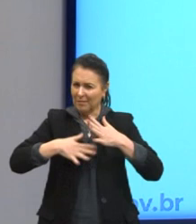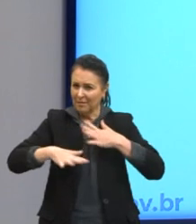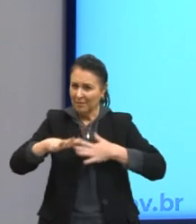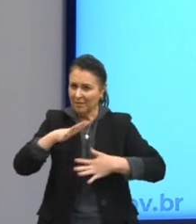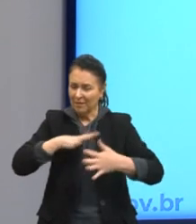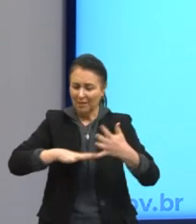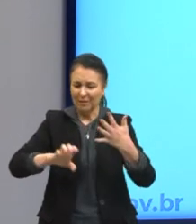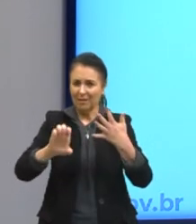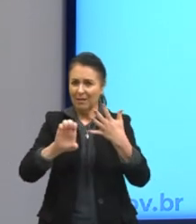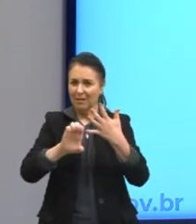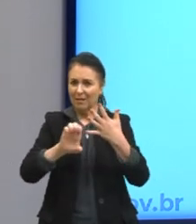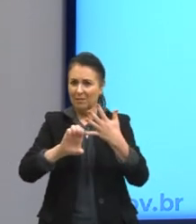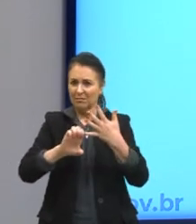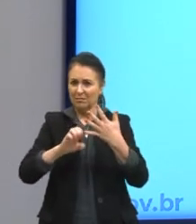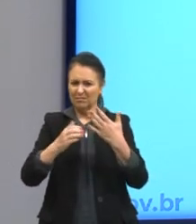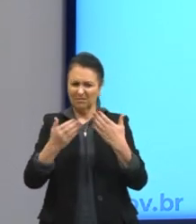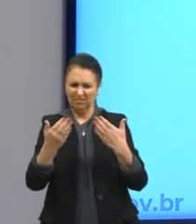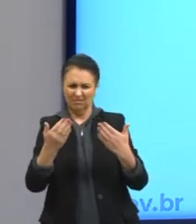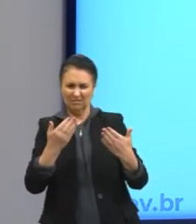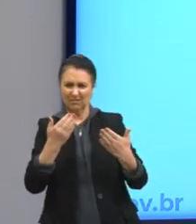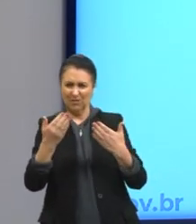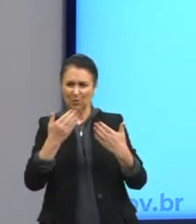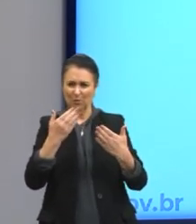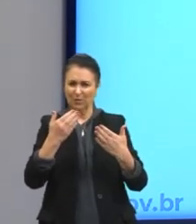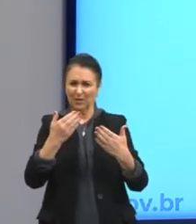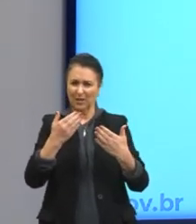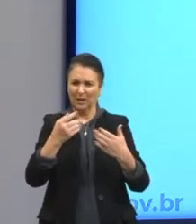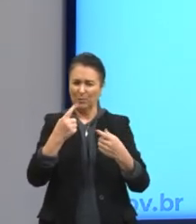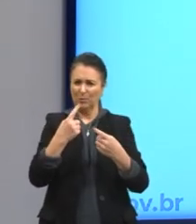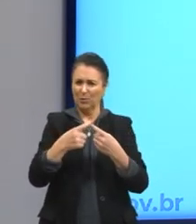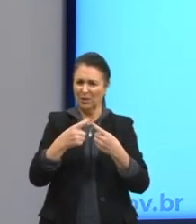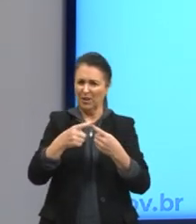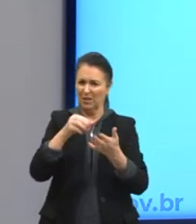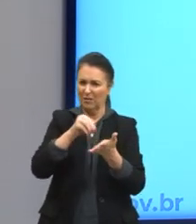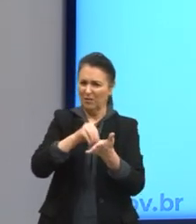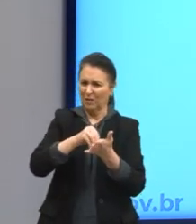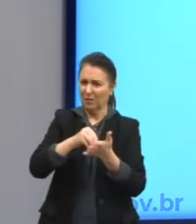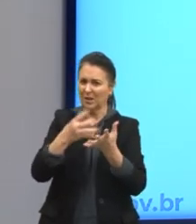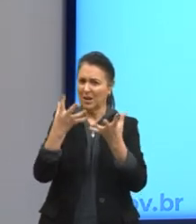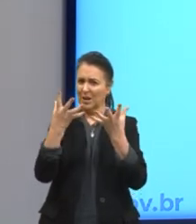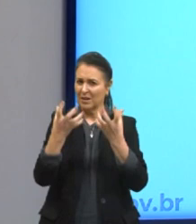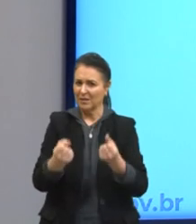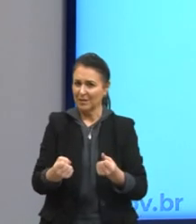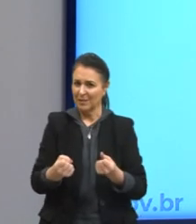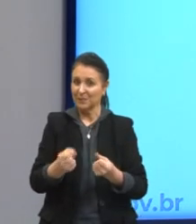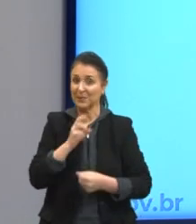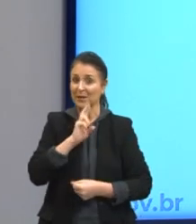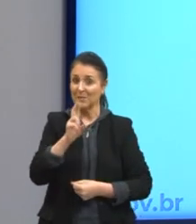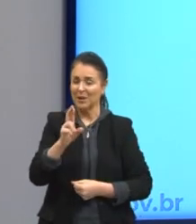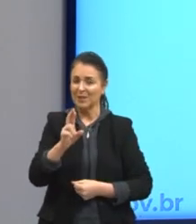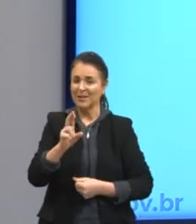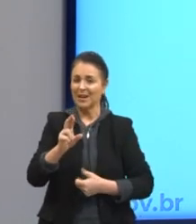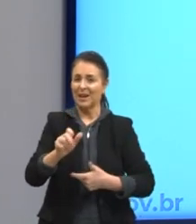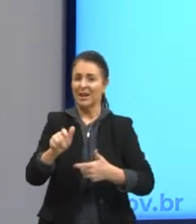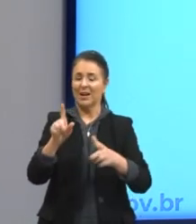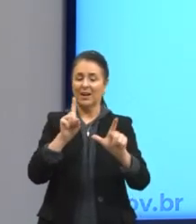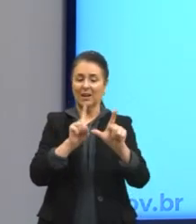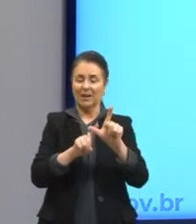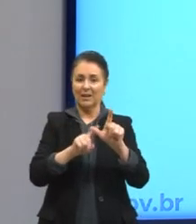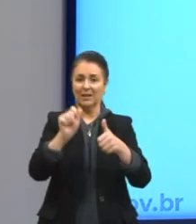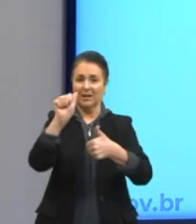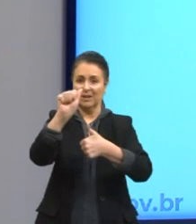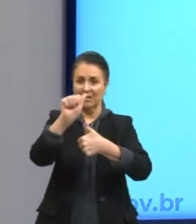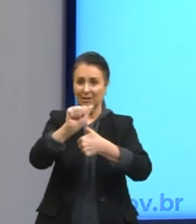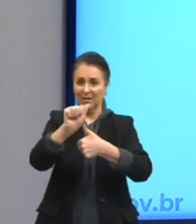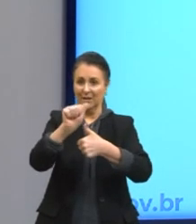E, desconfiança consumada pela intolerância. A nossa resposta aqui é a letra A. Por quê? Vamos